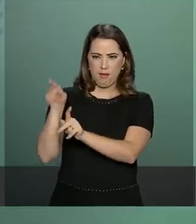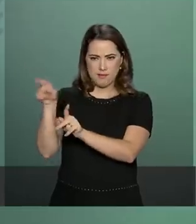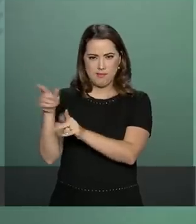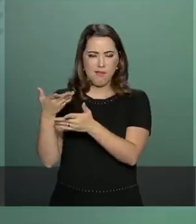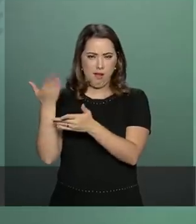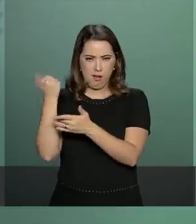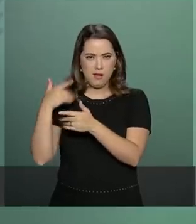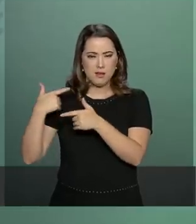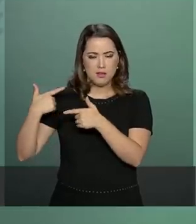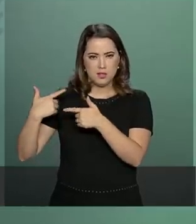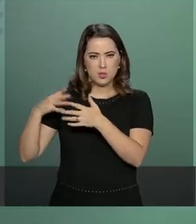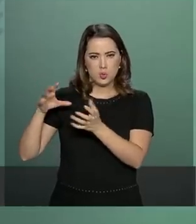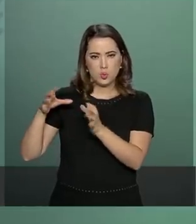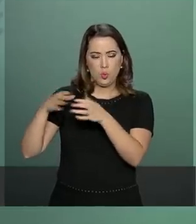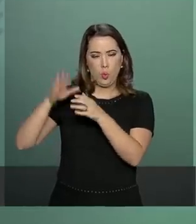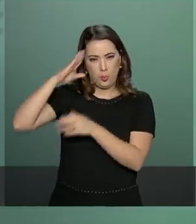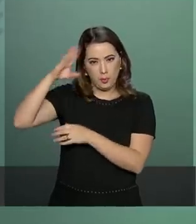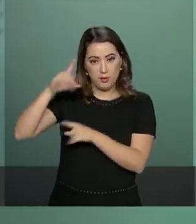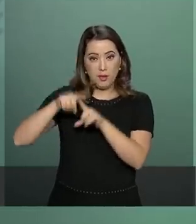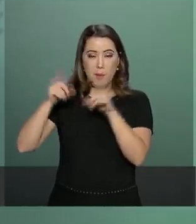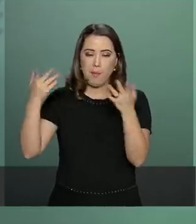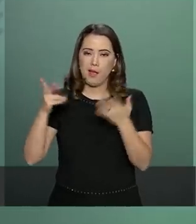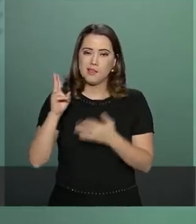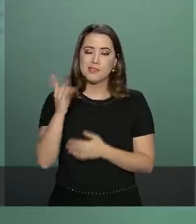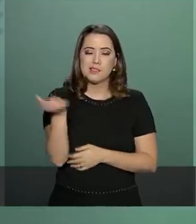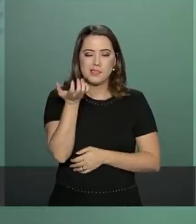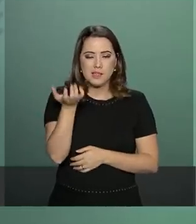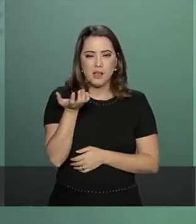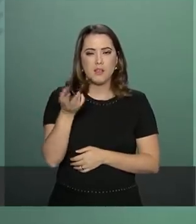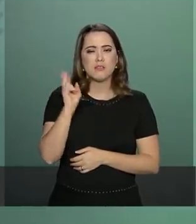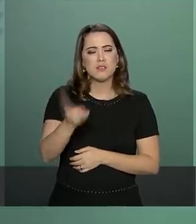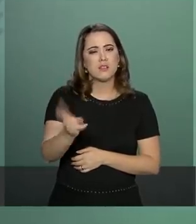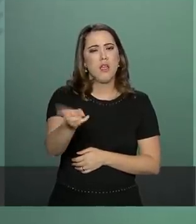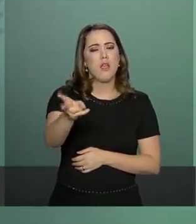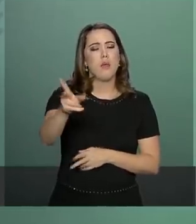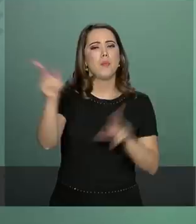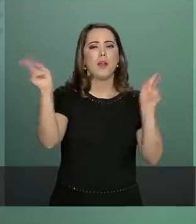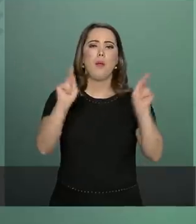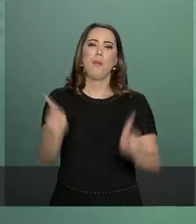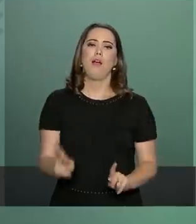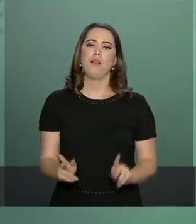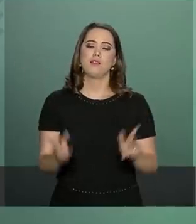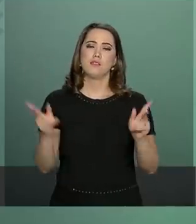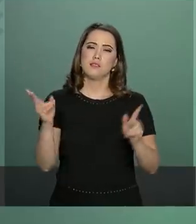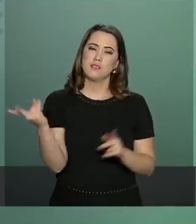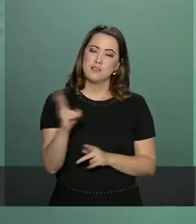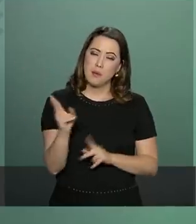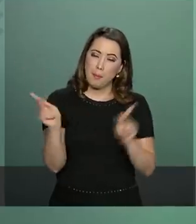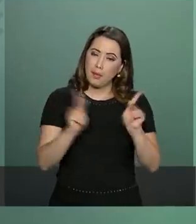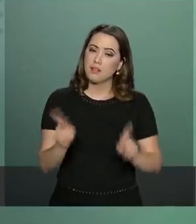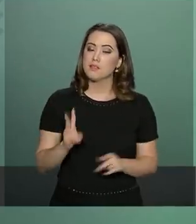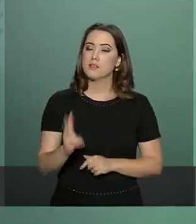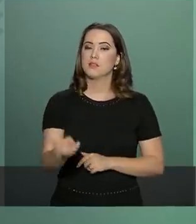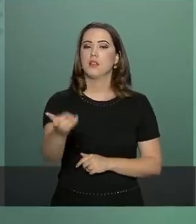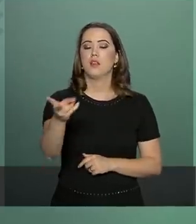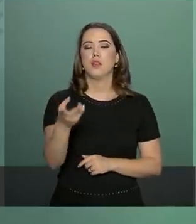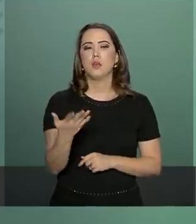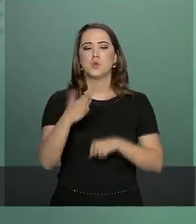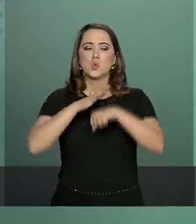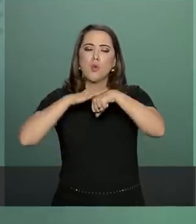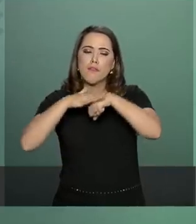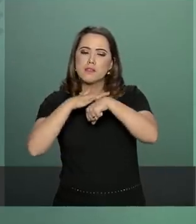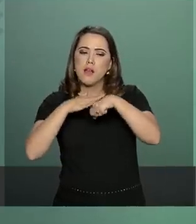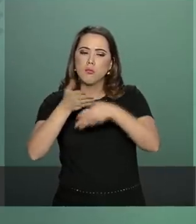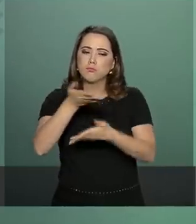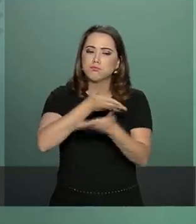Então, ele procurará, como sempre procurou, a paz a fim de, por meio da interlocução, convencer e até